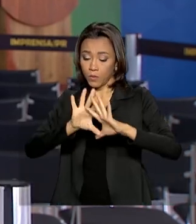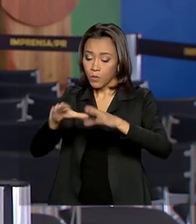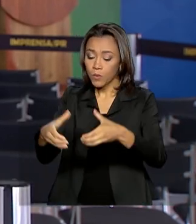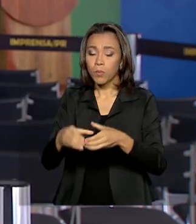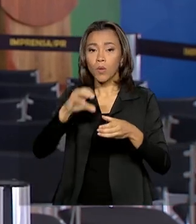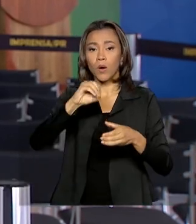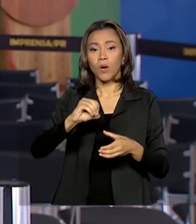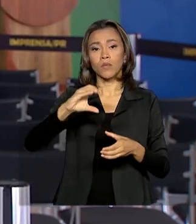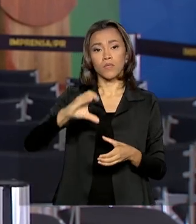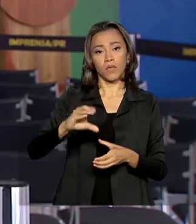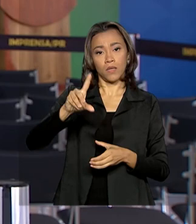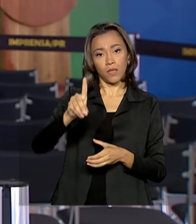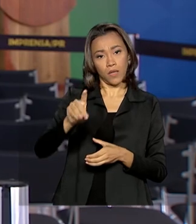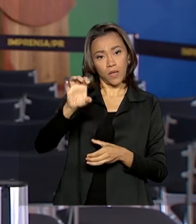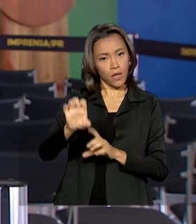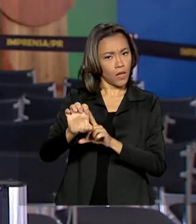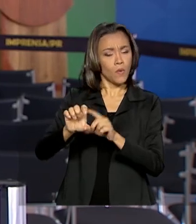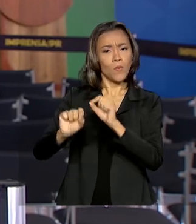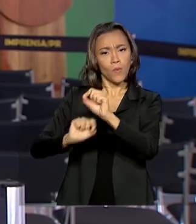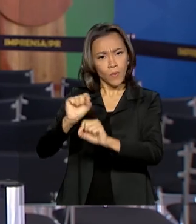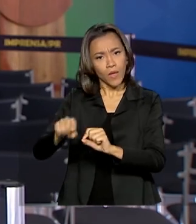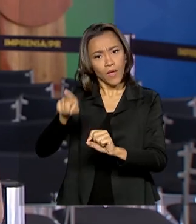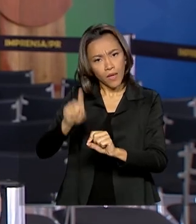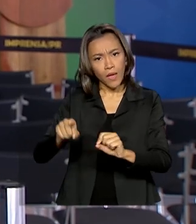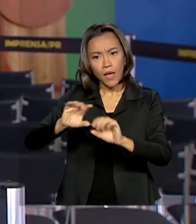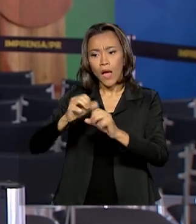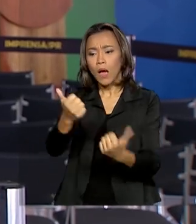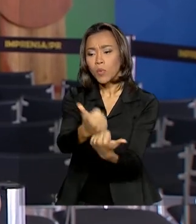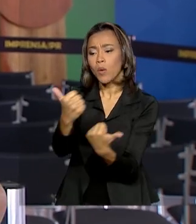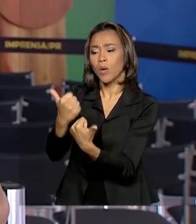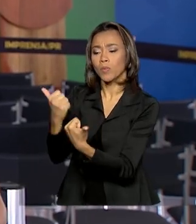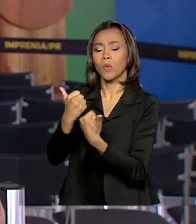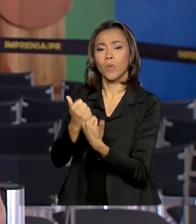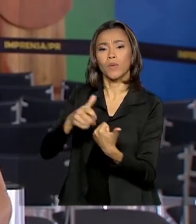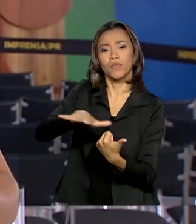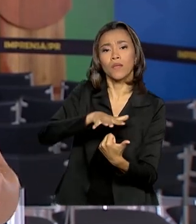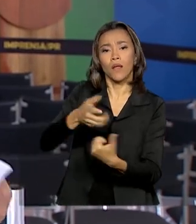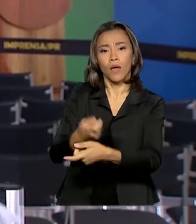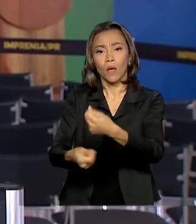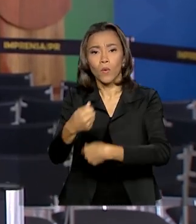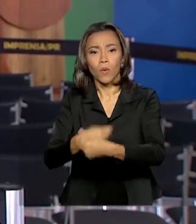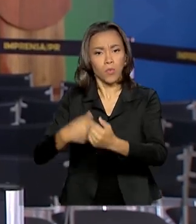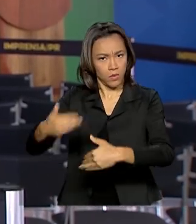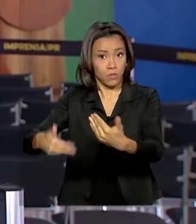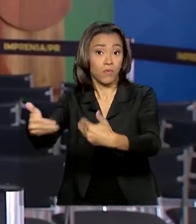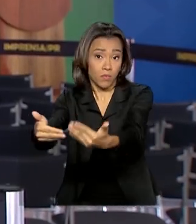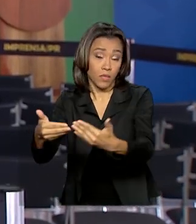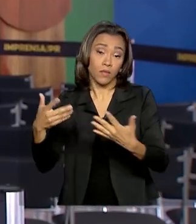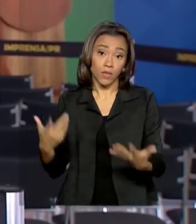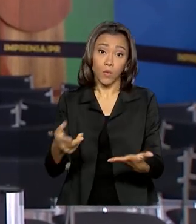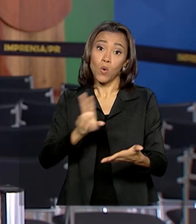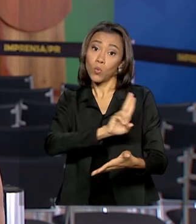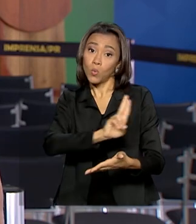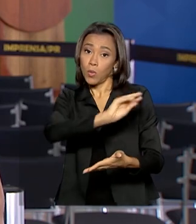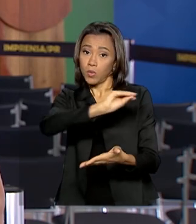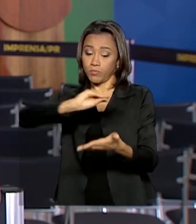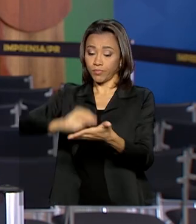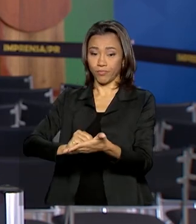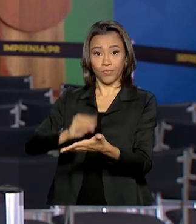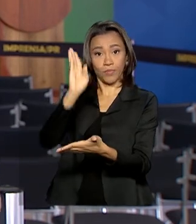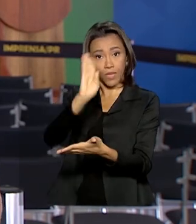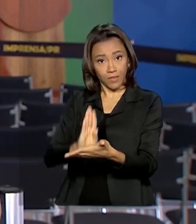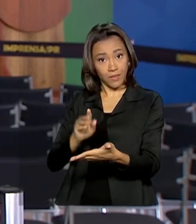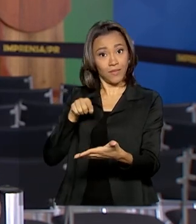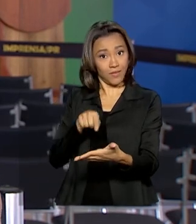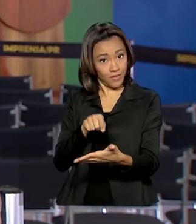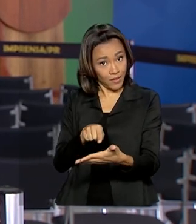para a Cooperação e Desenvolvimento Econômico. Os americanos colocaram o Brasil como prioridade na lista de indicação. Isso quer dizer